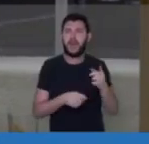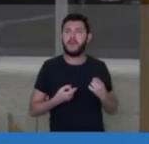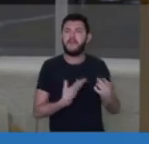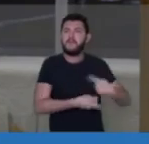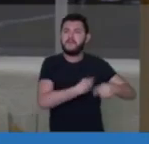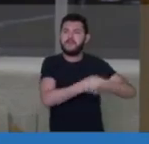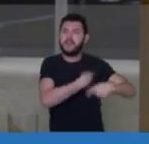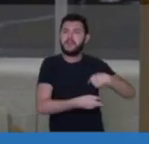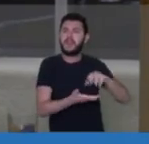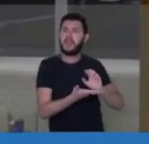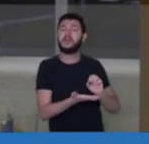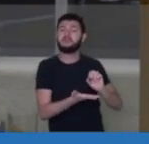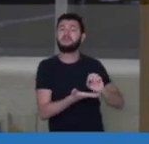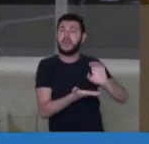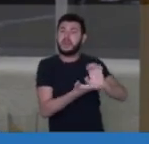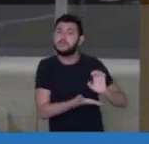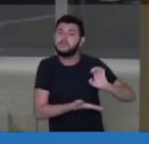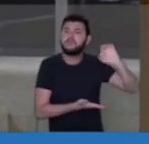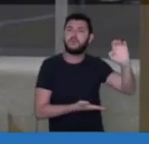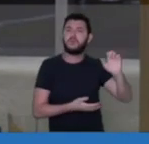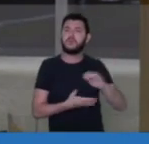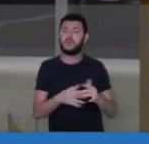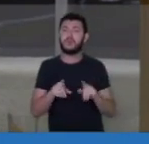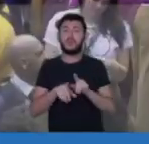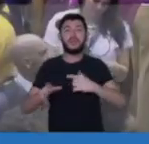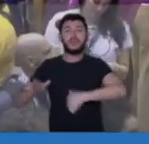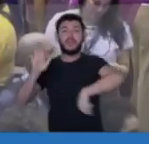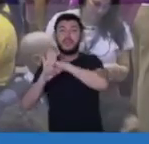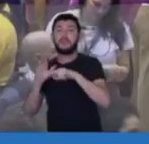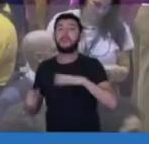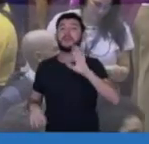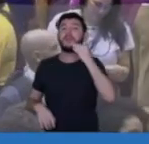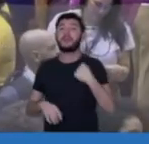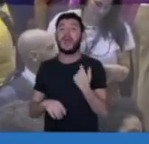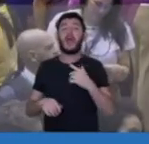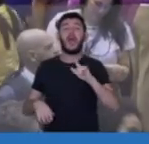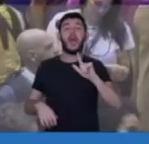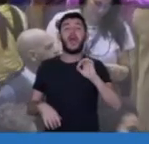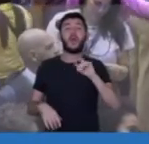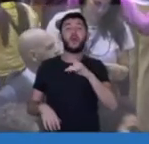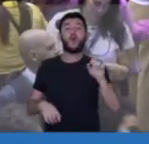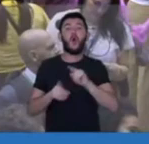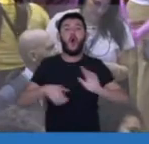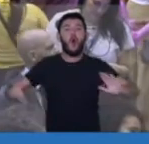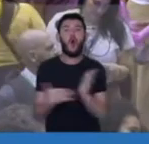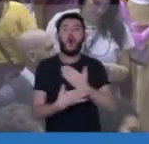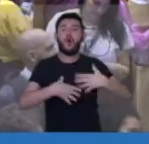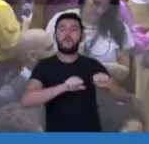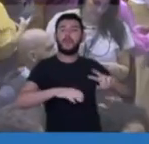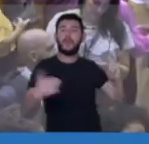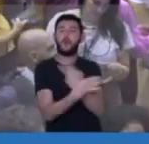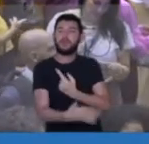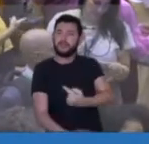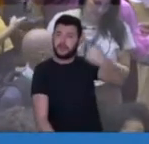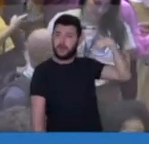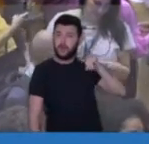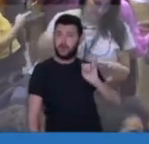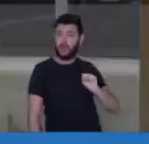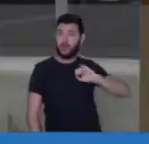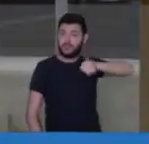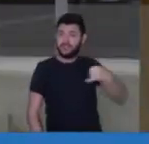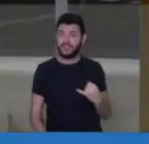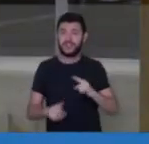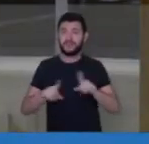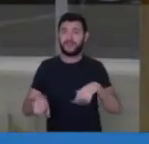Crime é tentar dar um golpe de Estado, como vocês tentaram fazer no 8 de janeiro, e novamente perderam, como